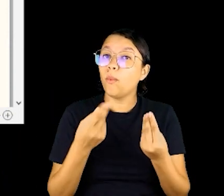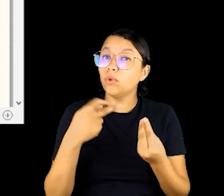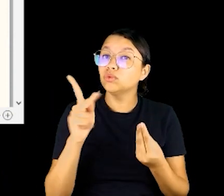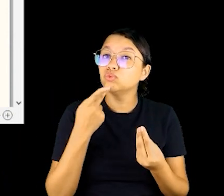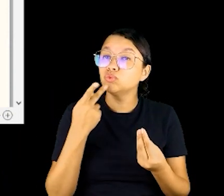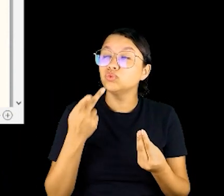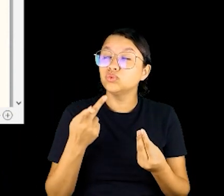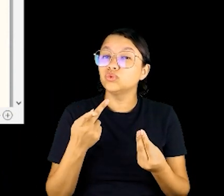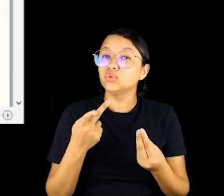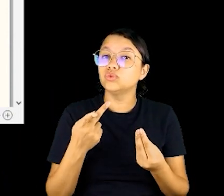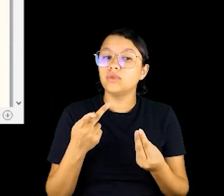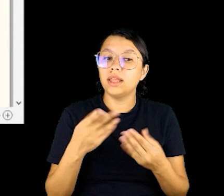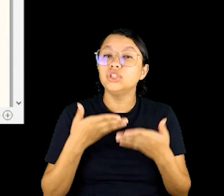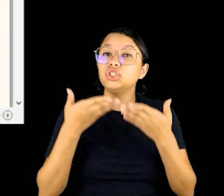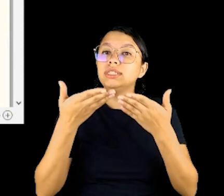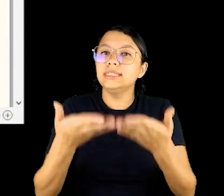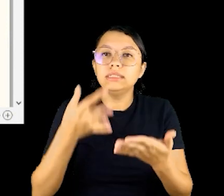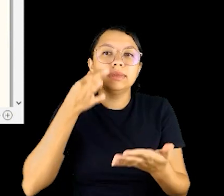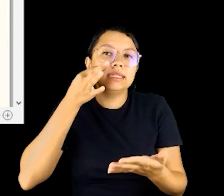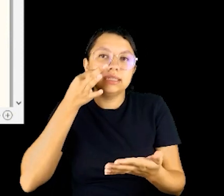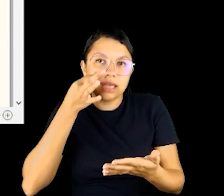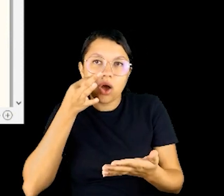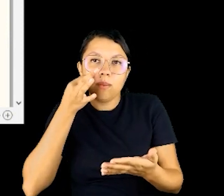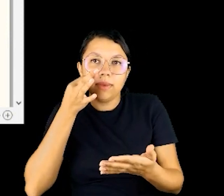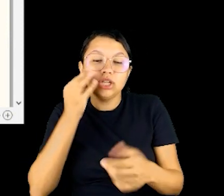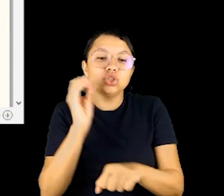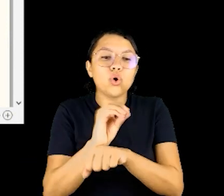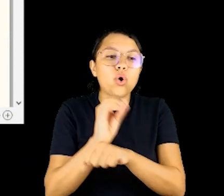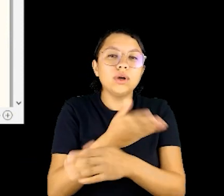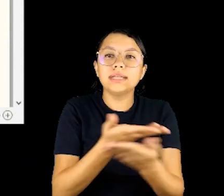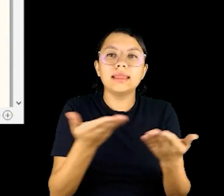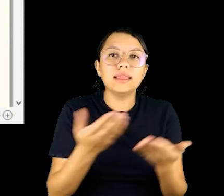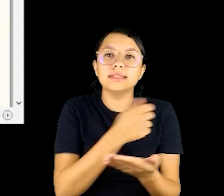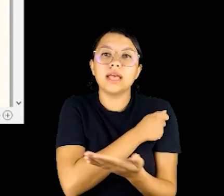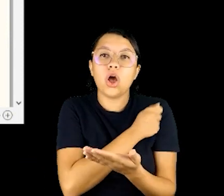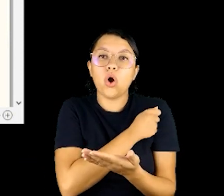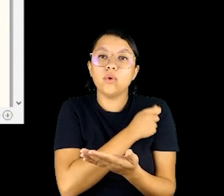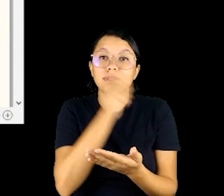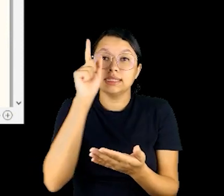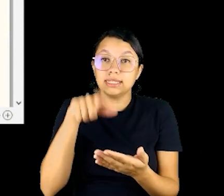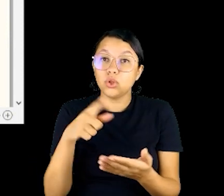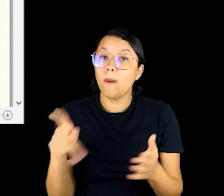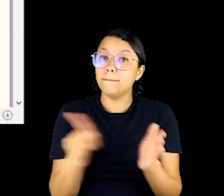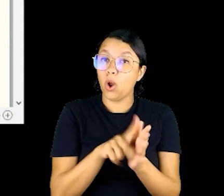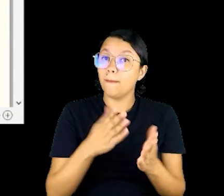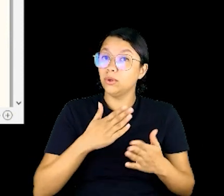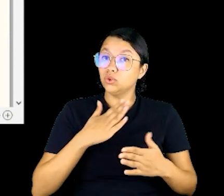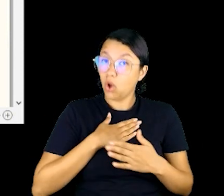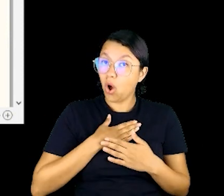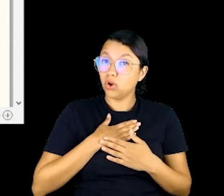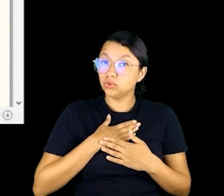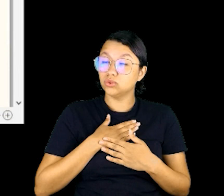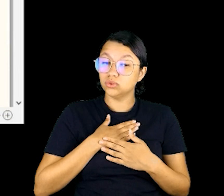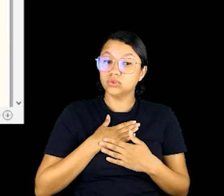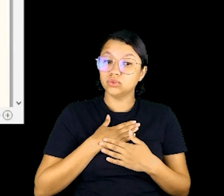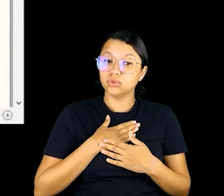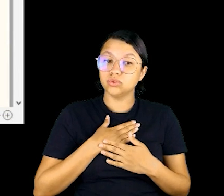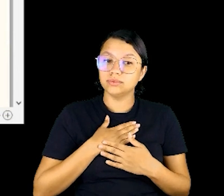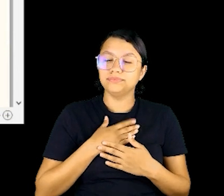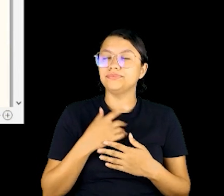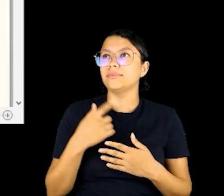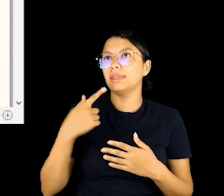trouxe na sua fala, no de irmos presencialmente, de tratarmos aqueles alunos como nossos alunos. É